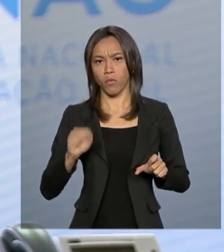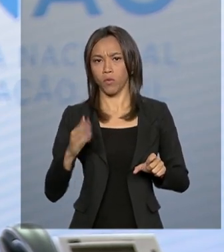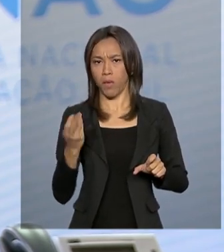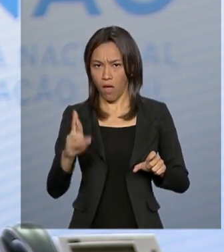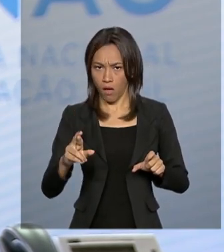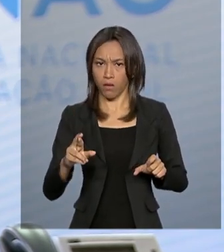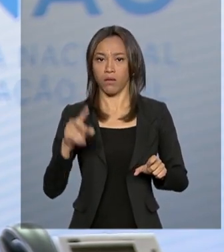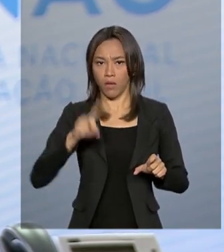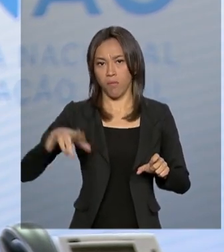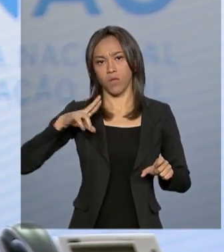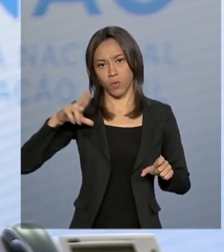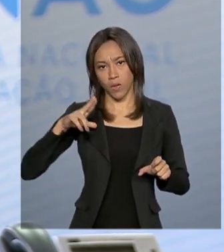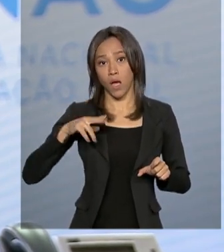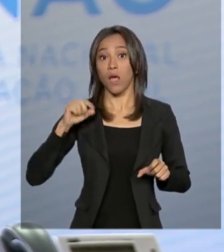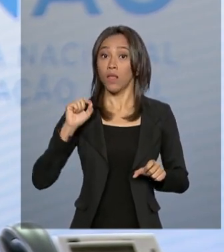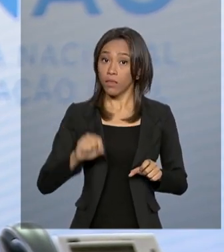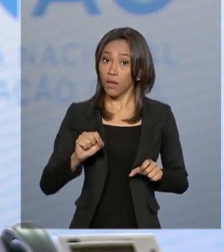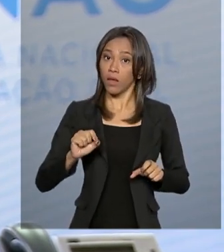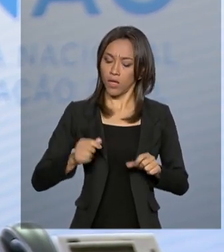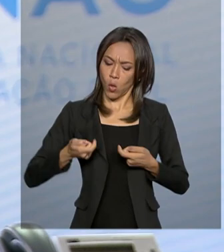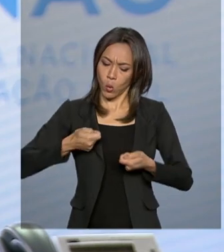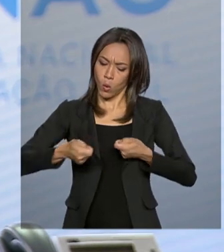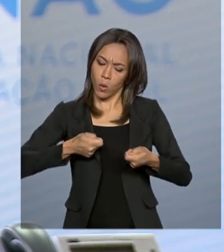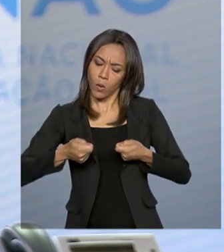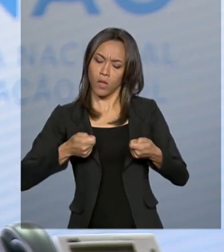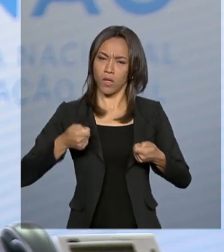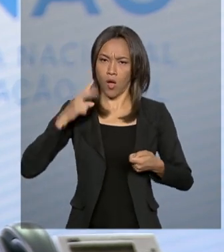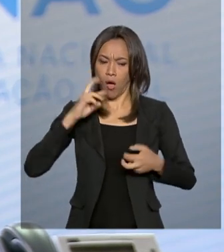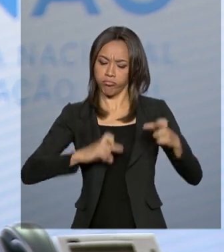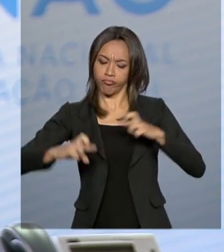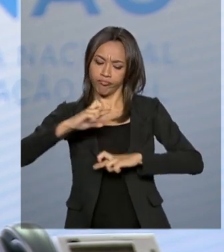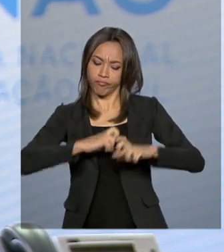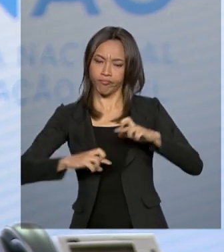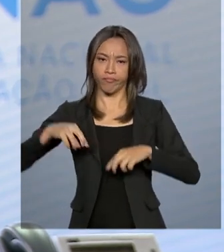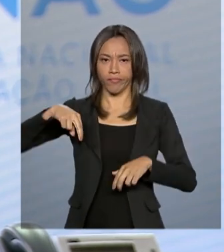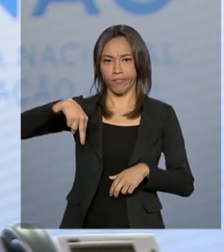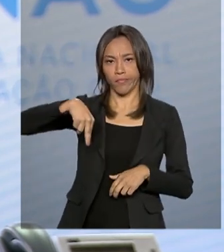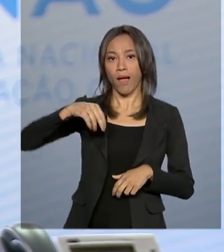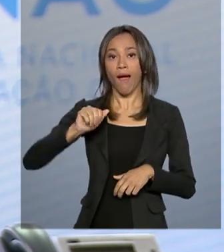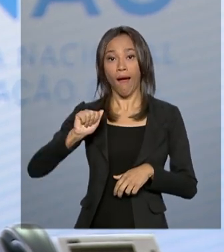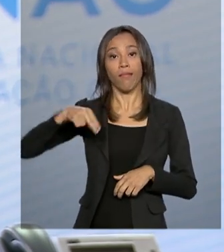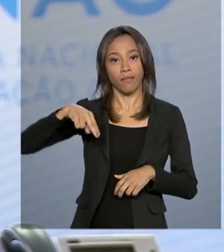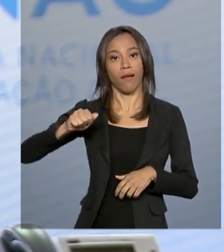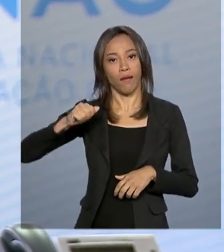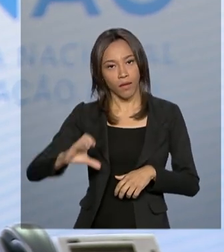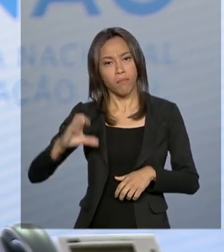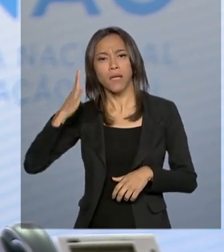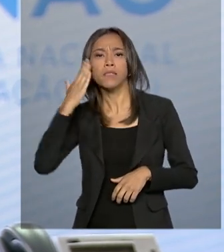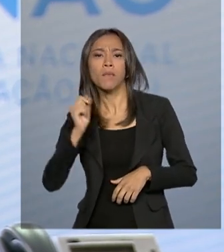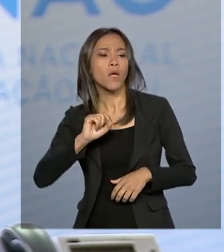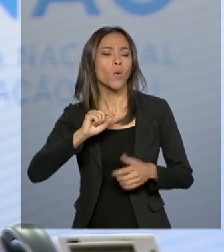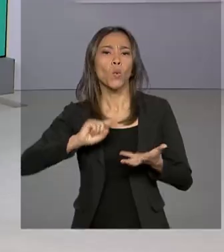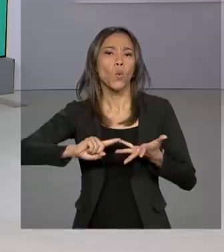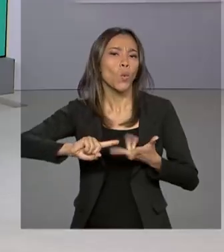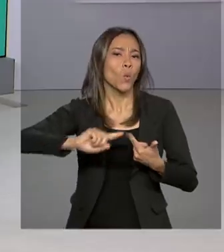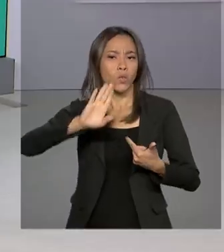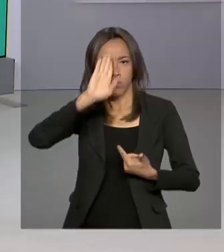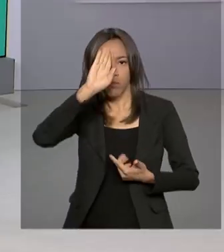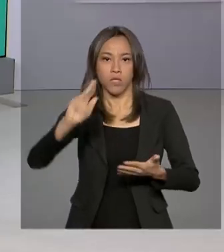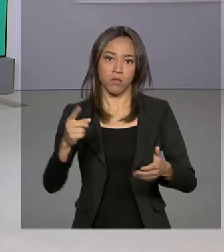essa plataforma em nível coletivo para a gente identificar os principais problemas e agir rapidamente.